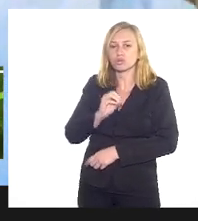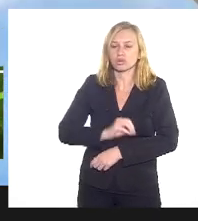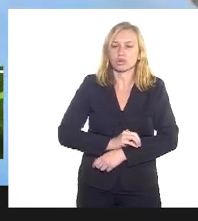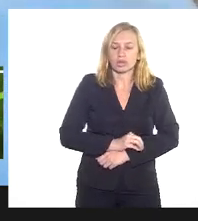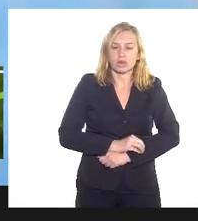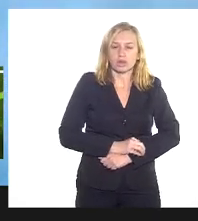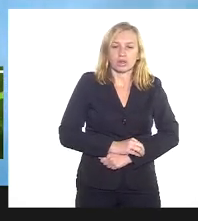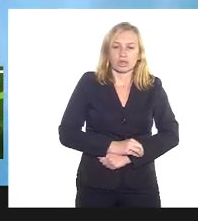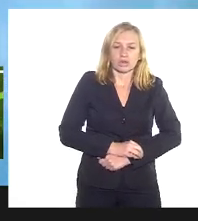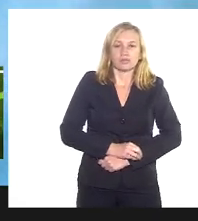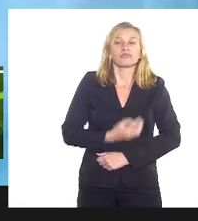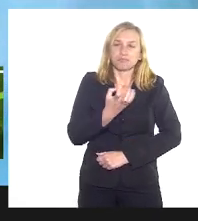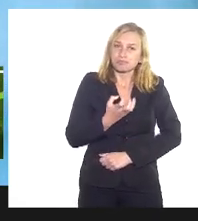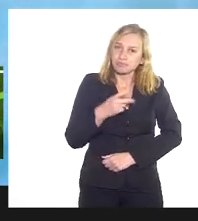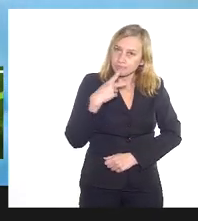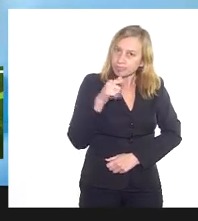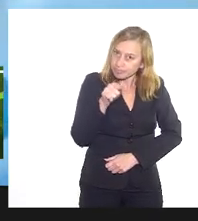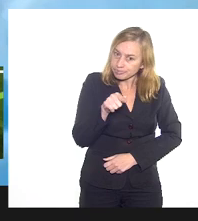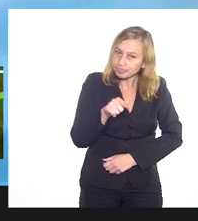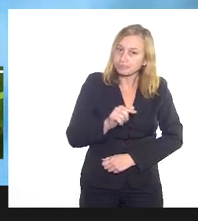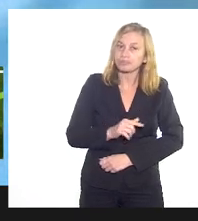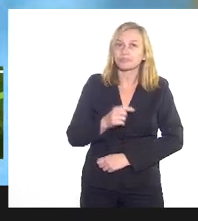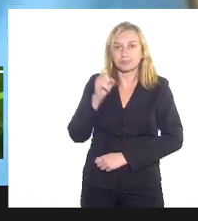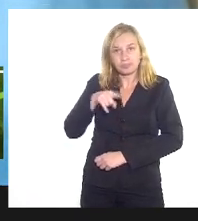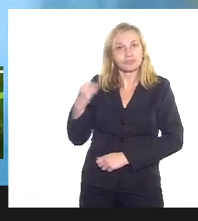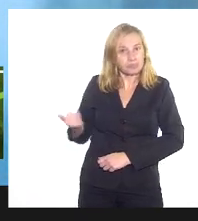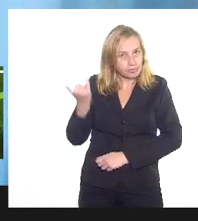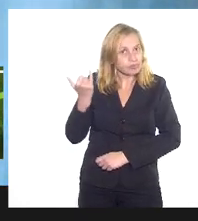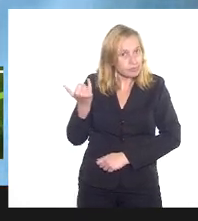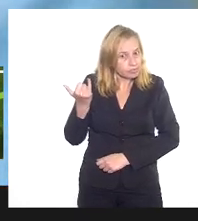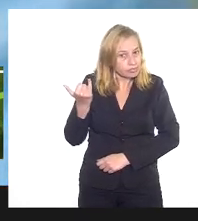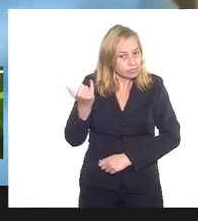eu quero dizer para você, isso é importante,